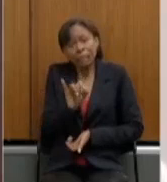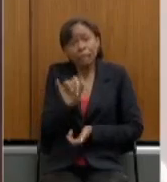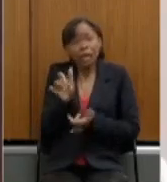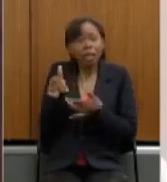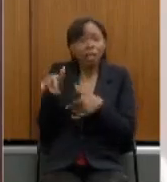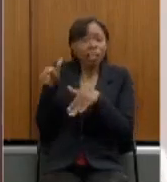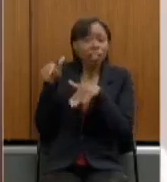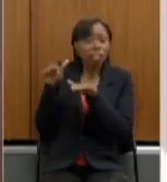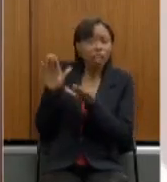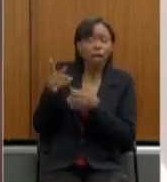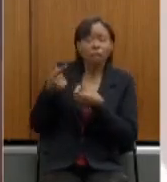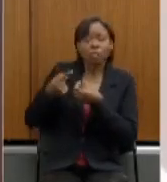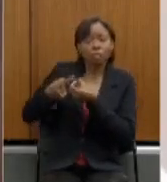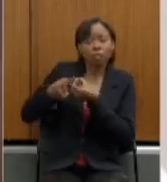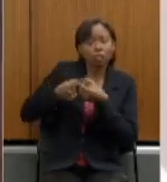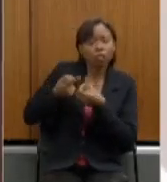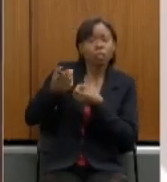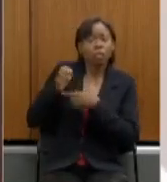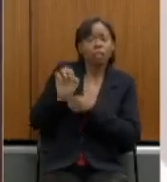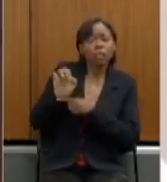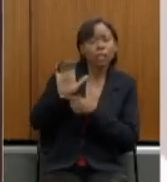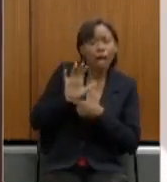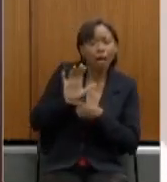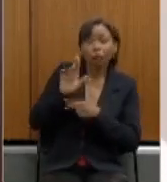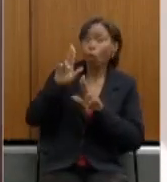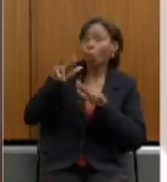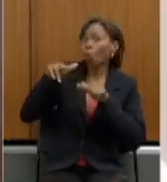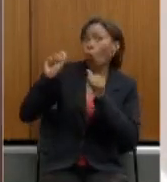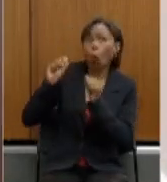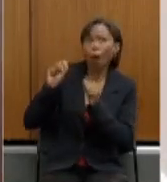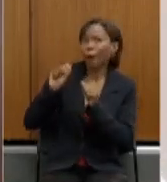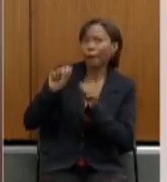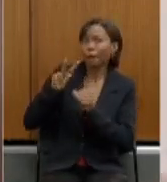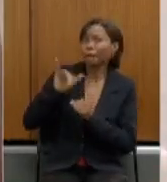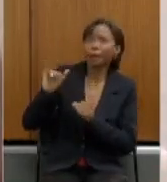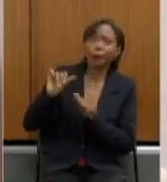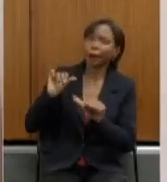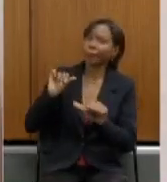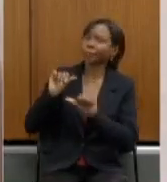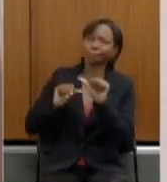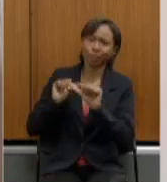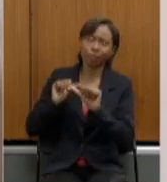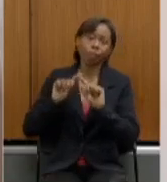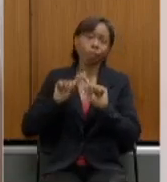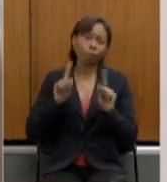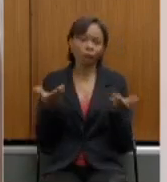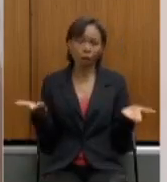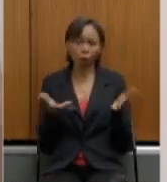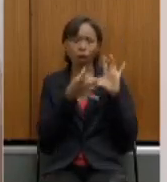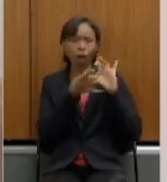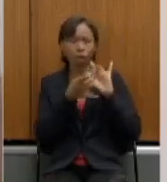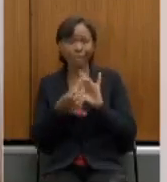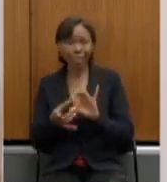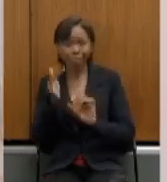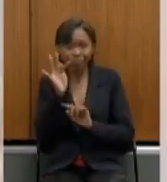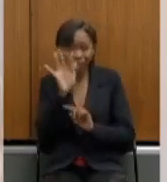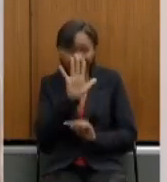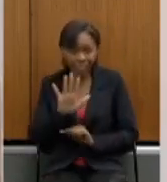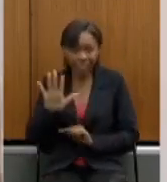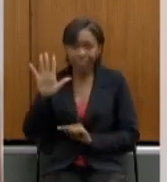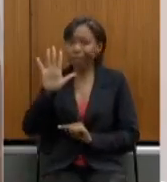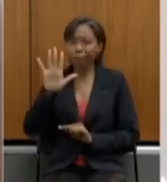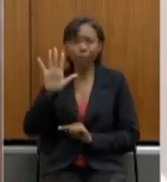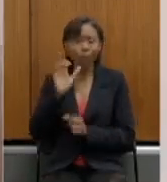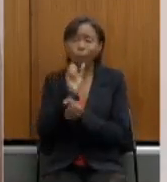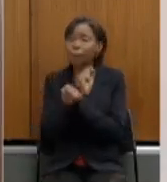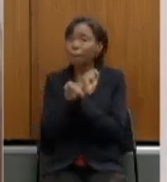estados e municípios, nunca será feito. E a gente falou, olha, eu acho que agora nesse contexto que a gente está federal, é impossível, não